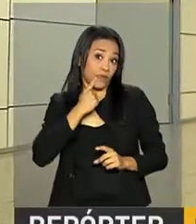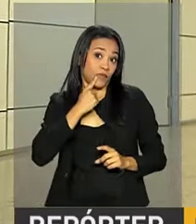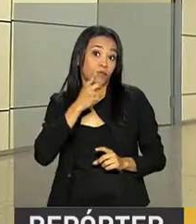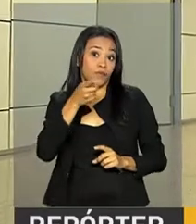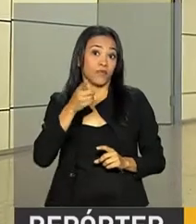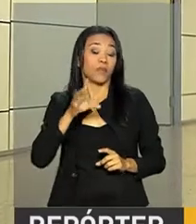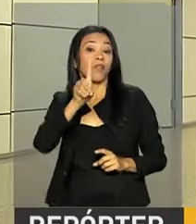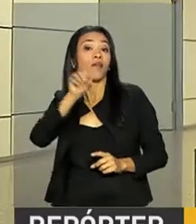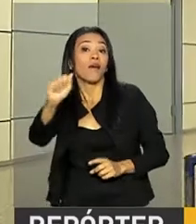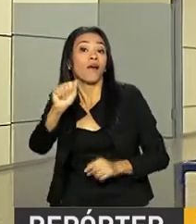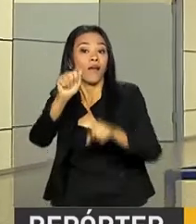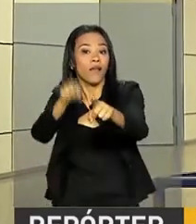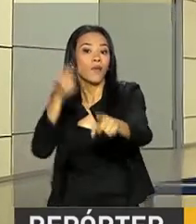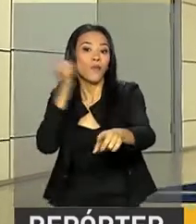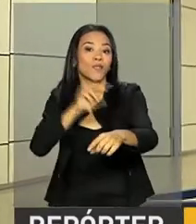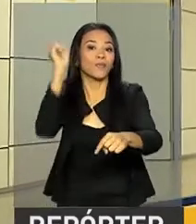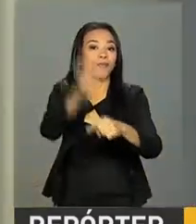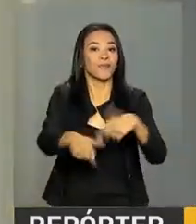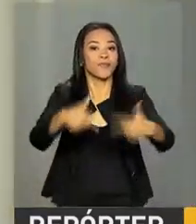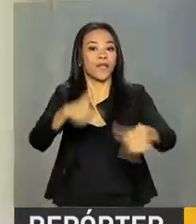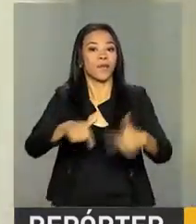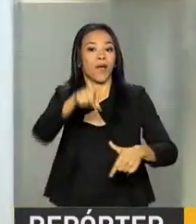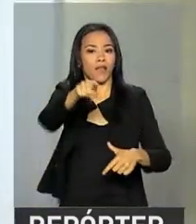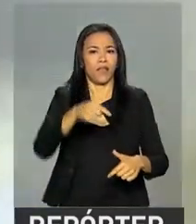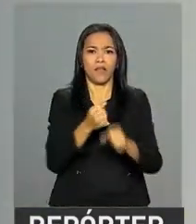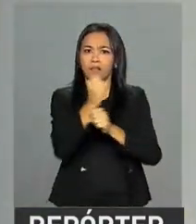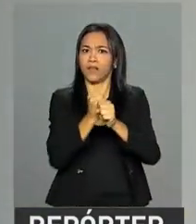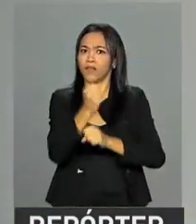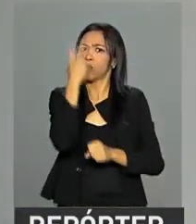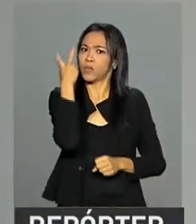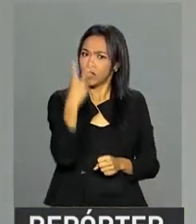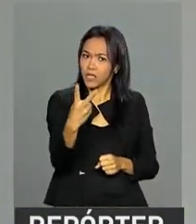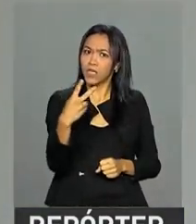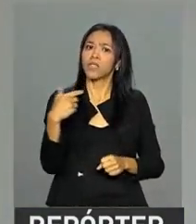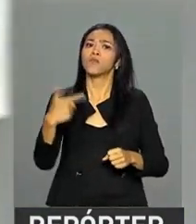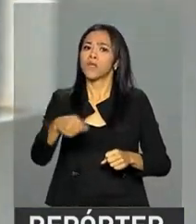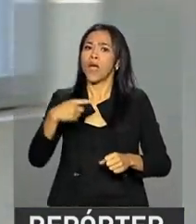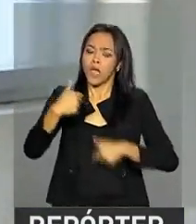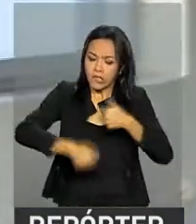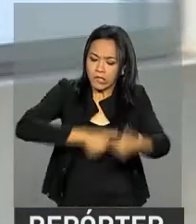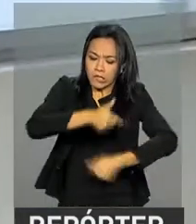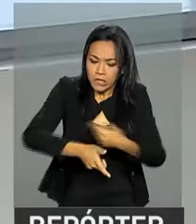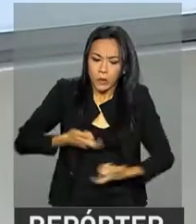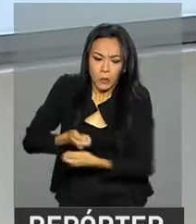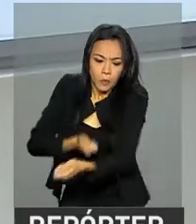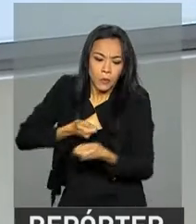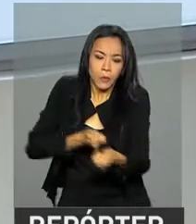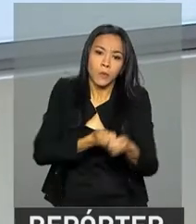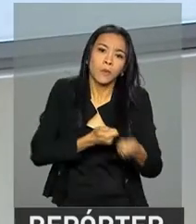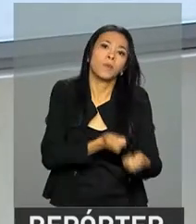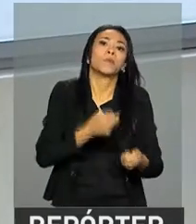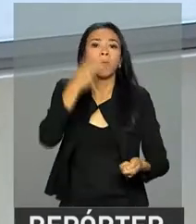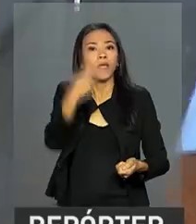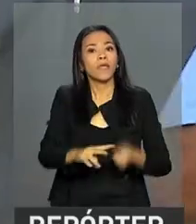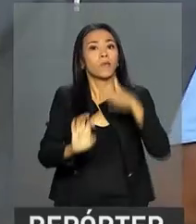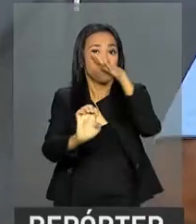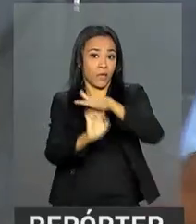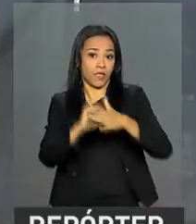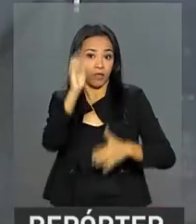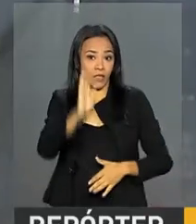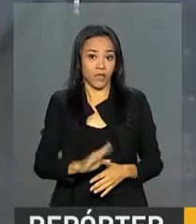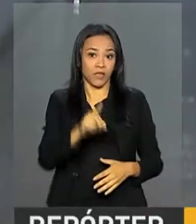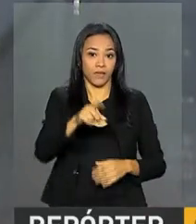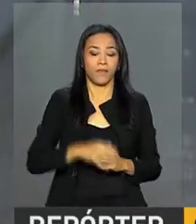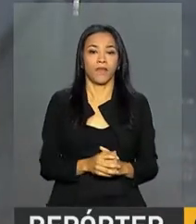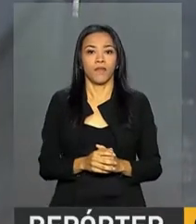oportunidade de emprego. Ele trabalha há dois anos fazendo serviços gerais em uma empresa de Brasília. Foi muito